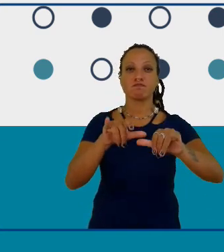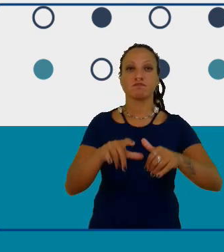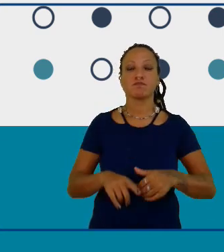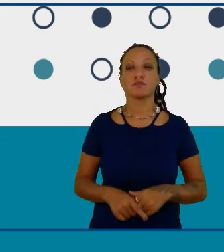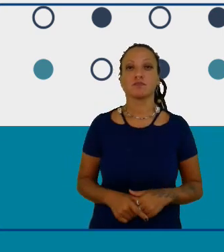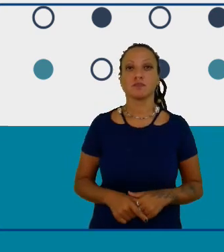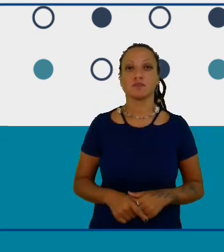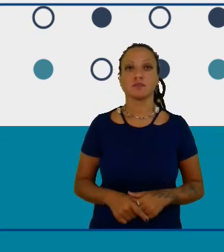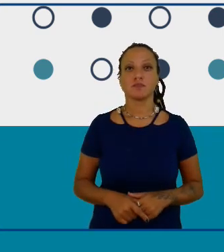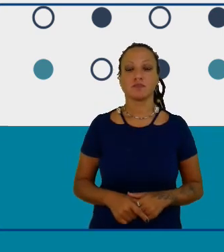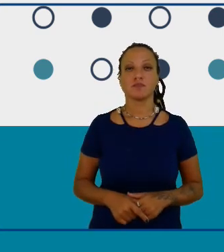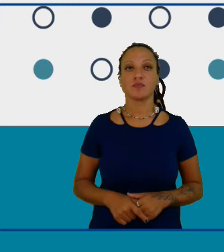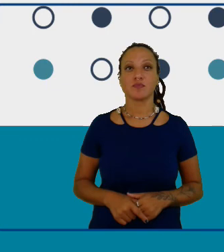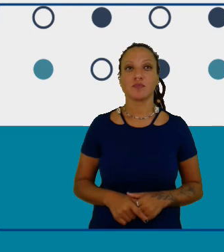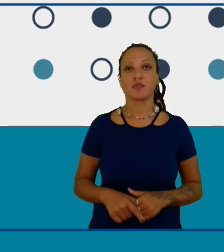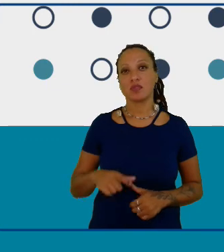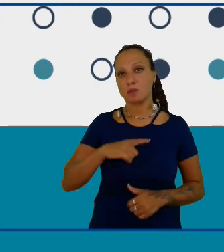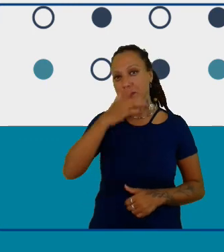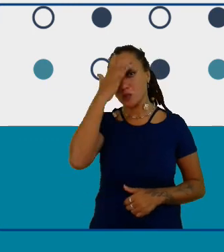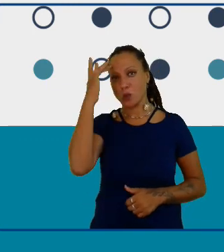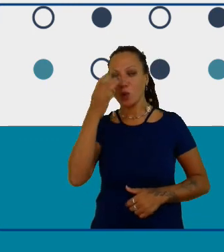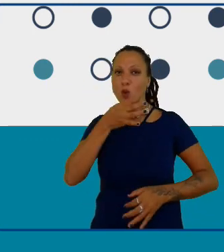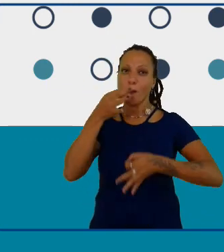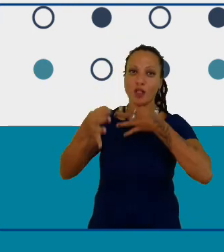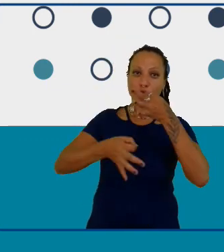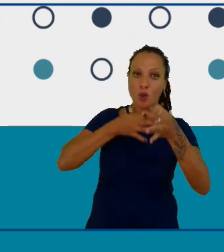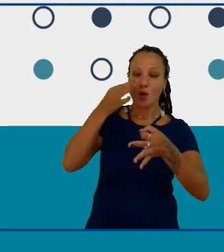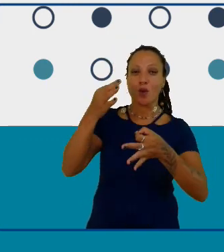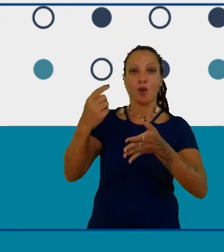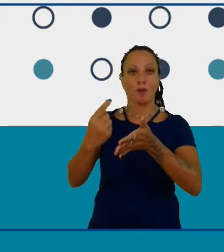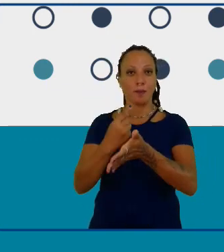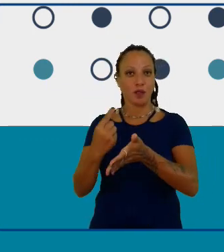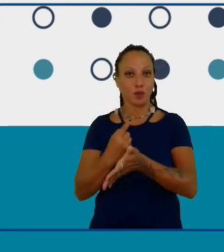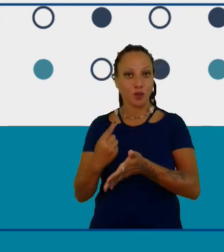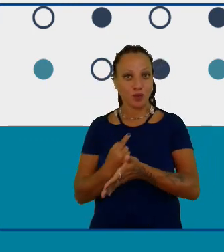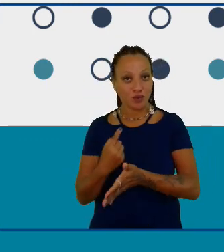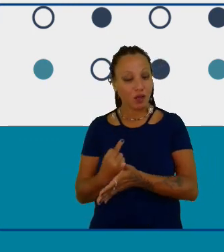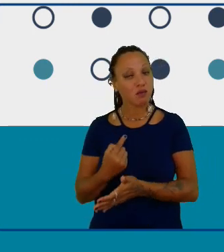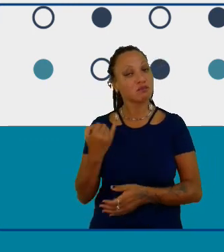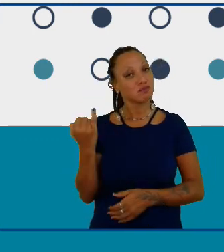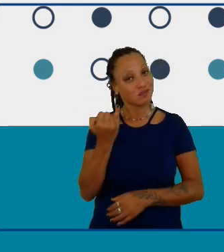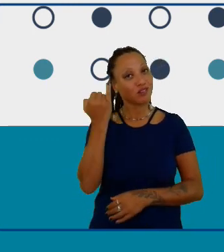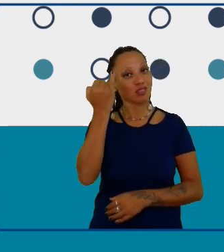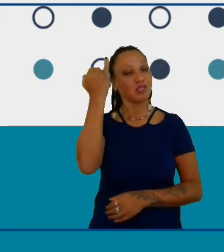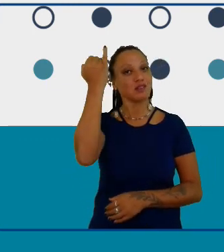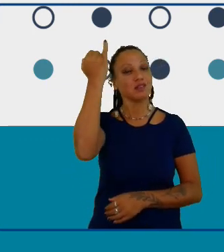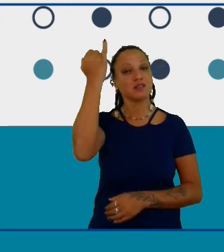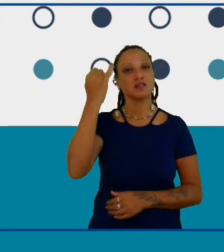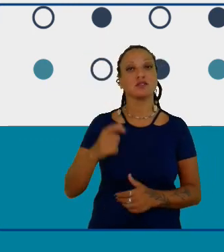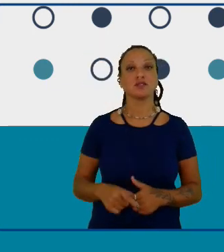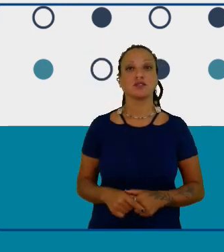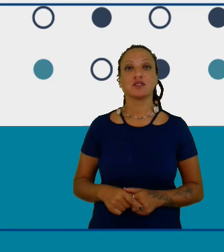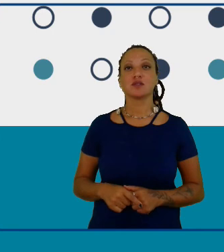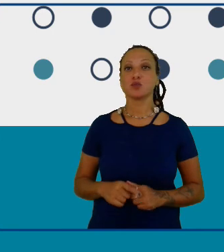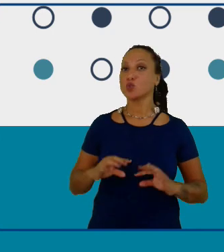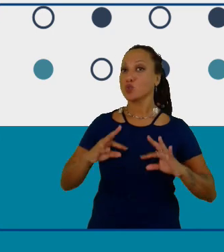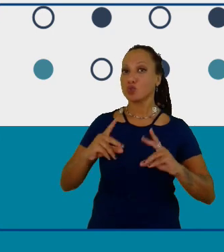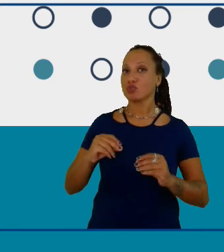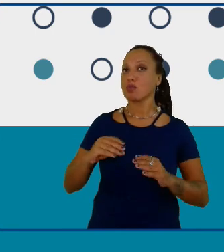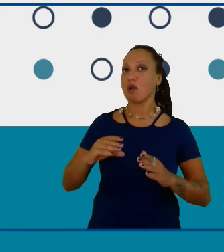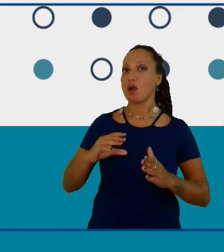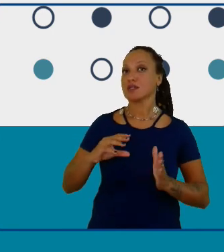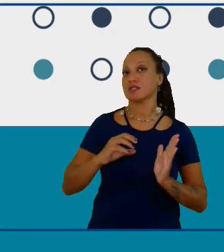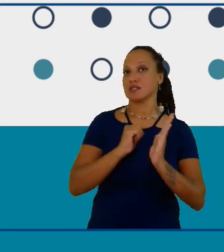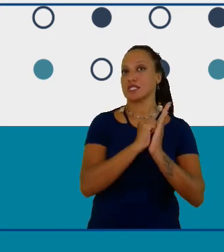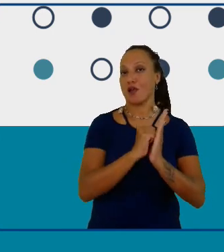comentários e com perguntas o seu engajamento é muito importante para a gente a gente registra tudo e